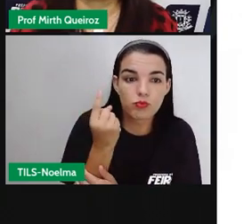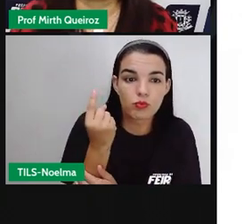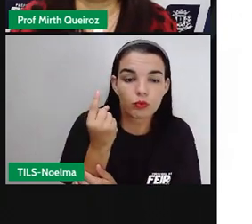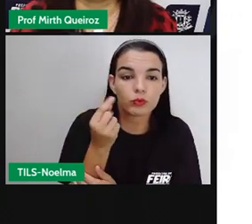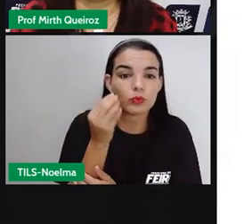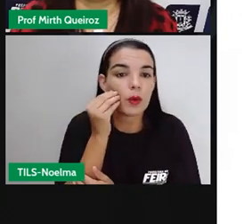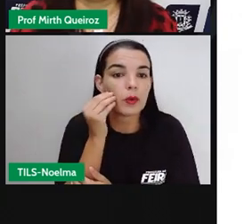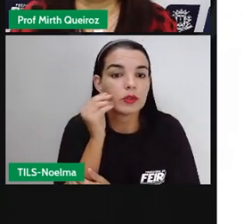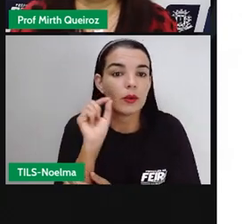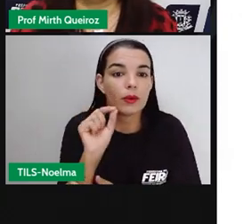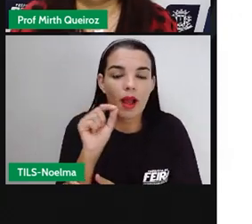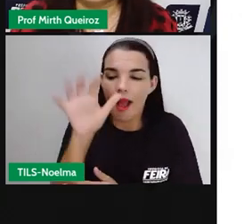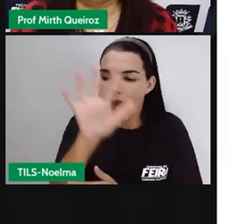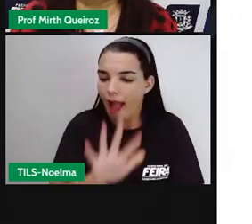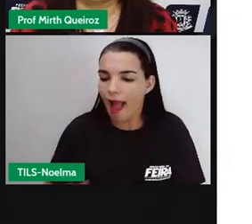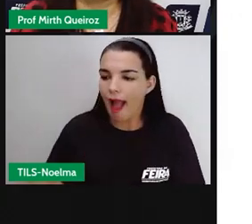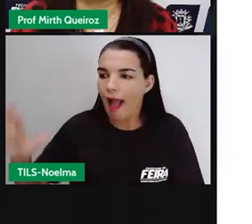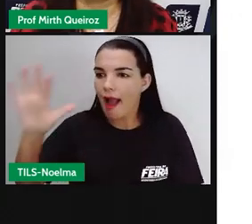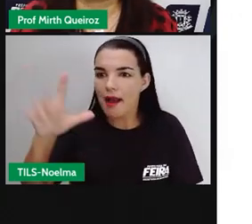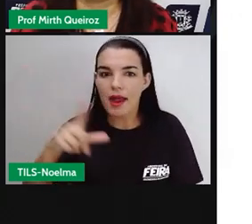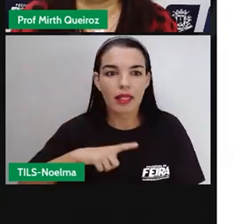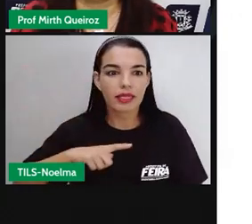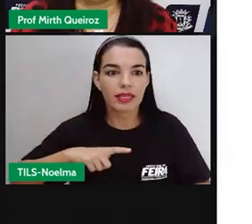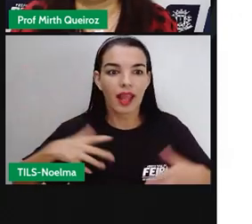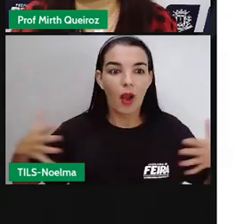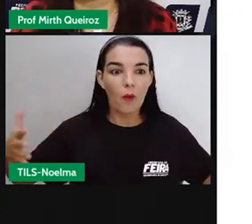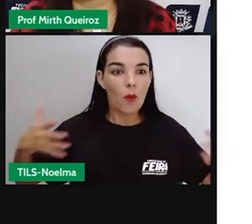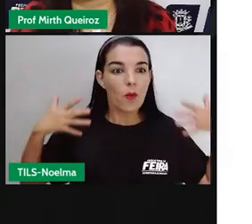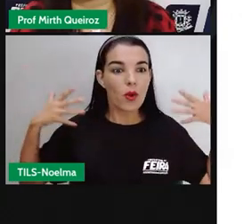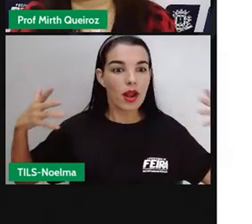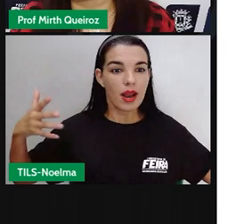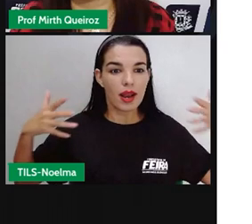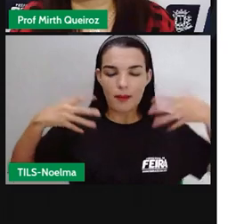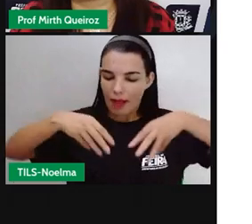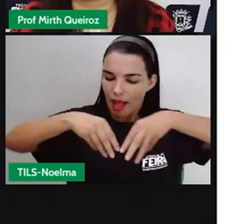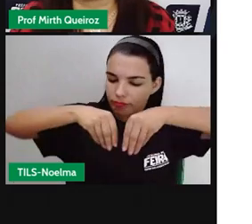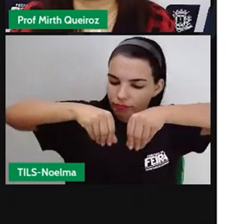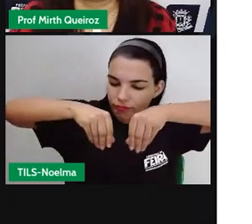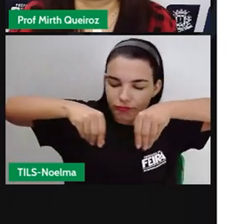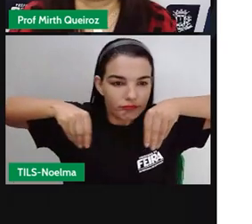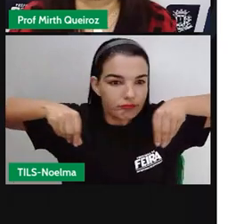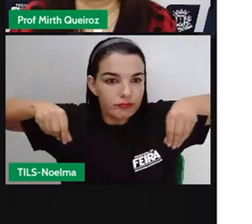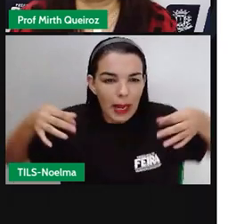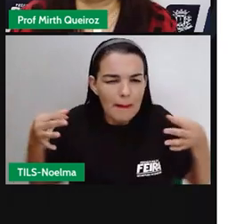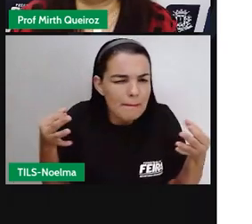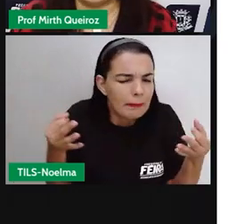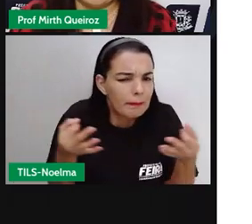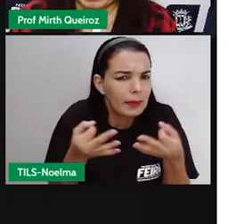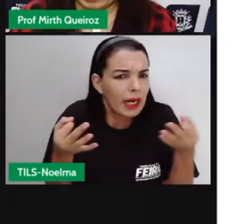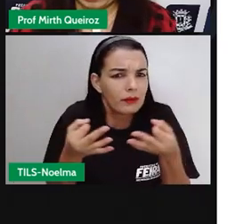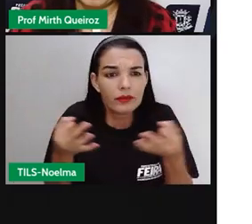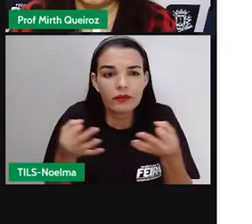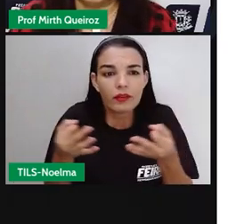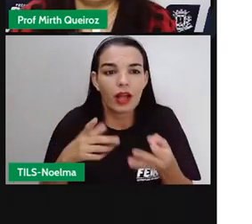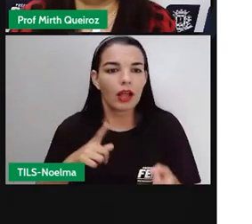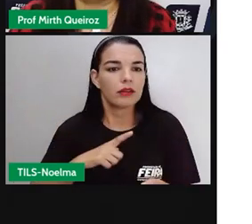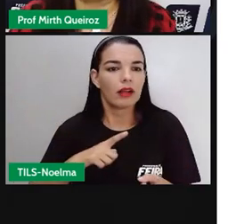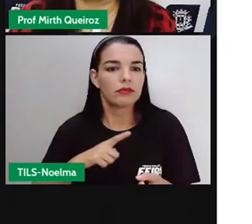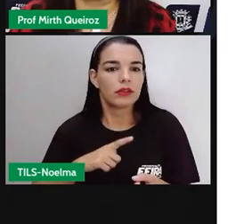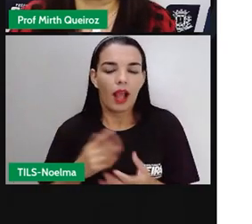área tinha boas condições climáticas para o plantio de café, além de ter aí o solo também bastante propício.